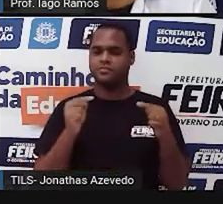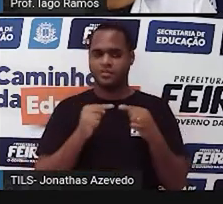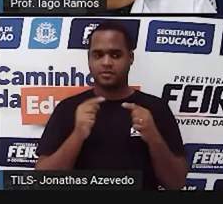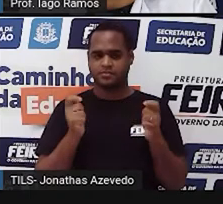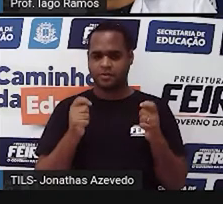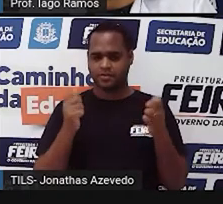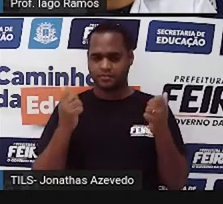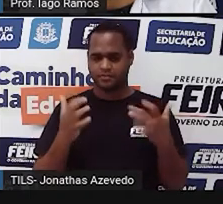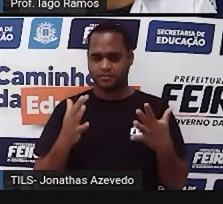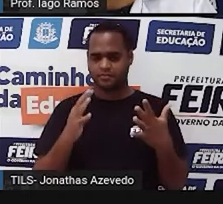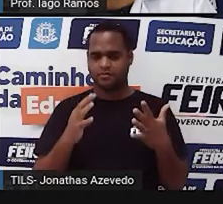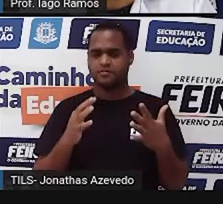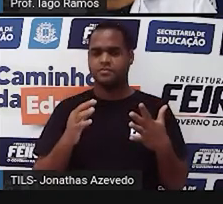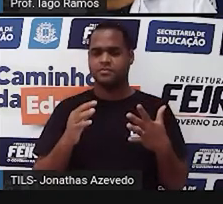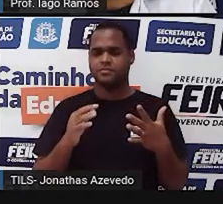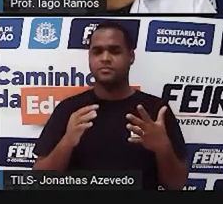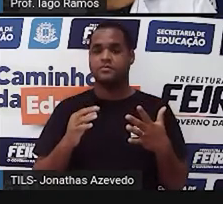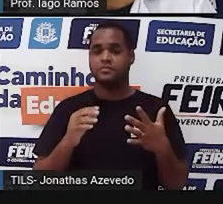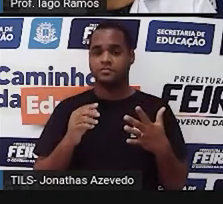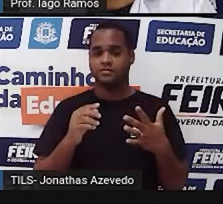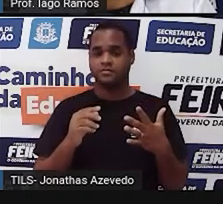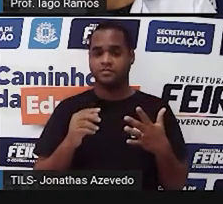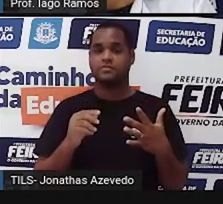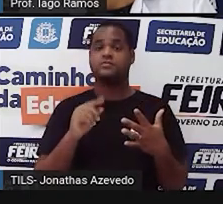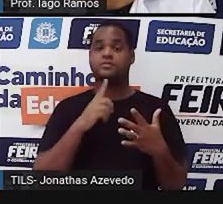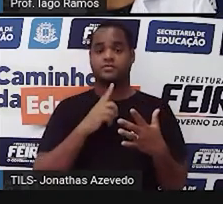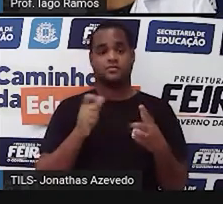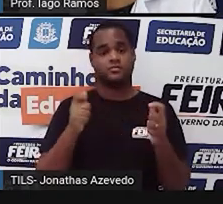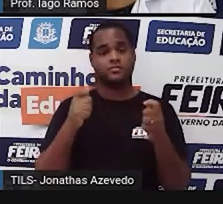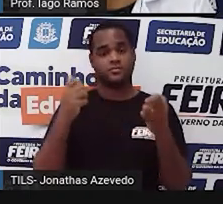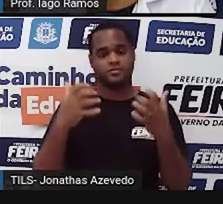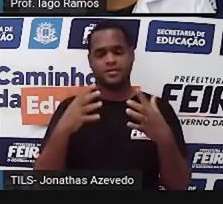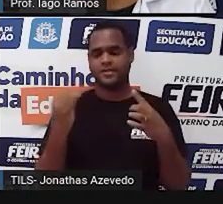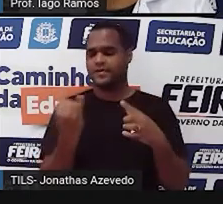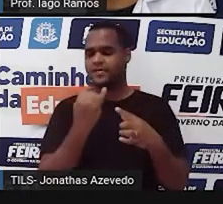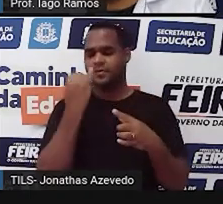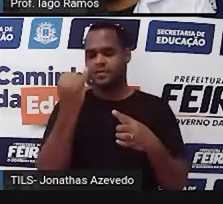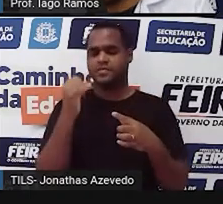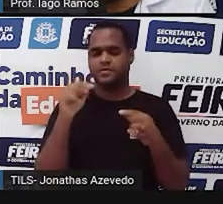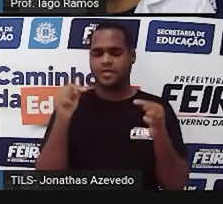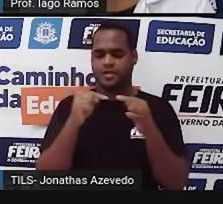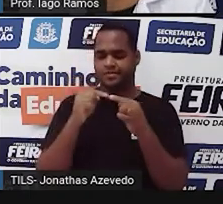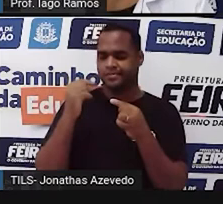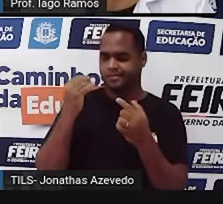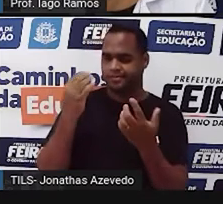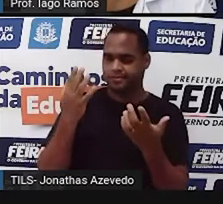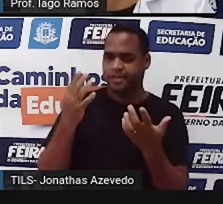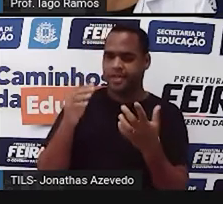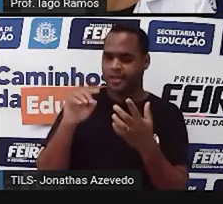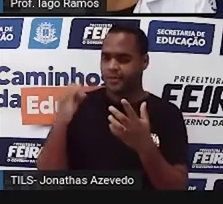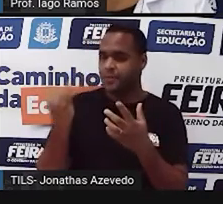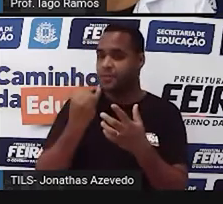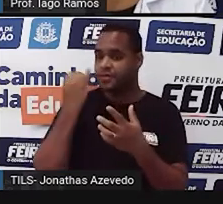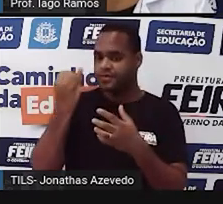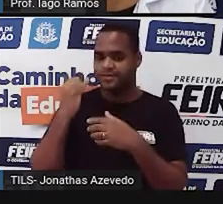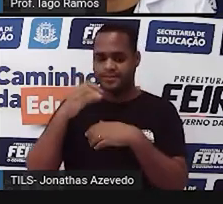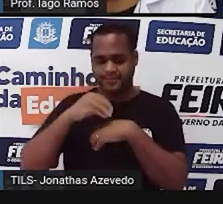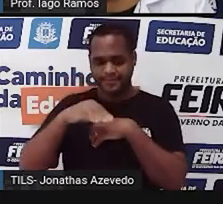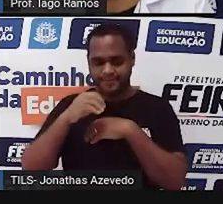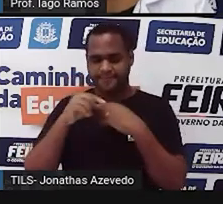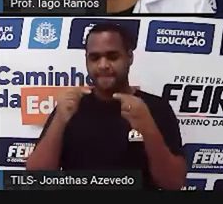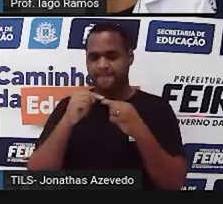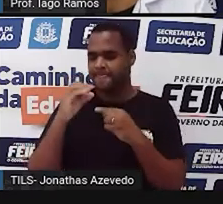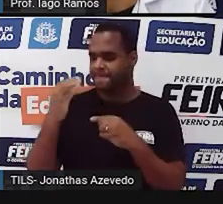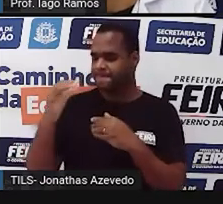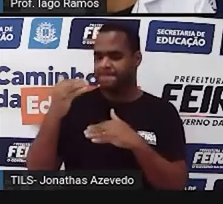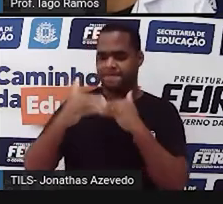a balança analítica, que foi, né, um importante instrumento no desenvolvimento, né, da ciência, inclusive,